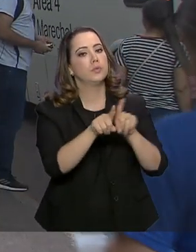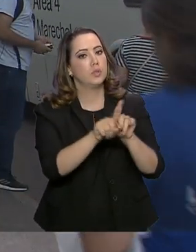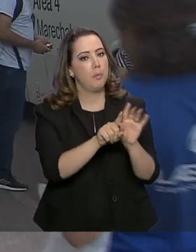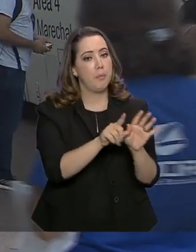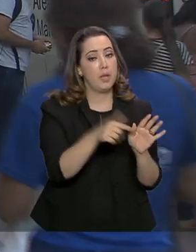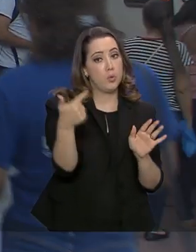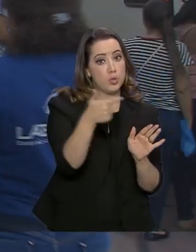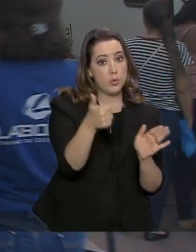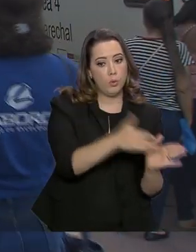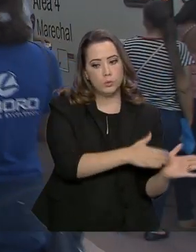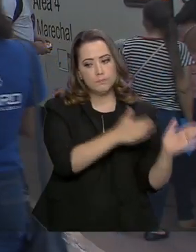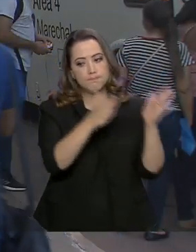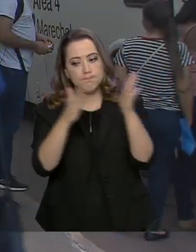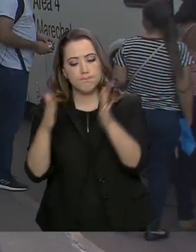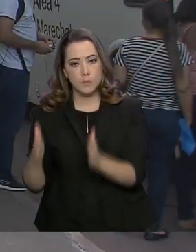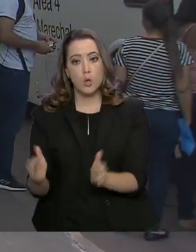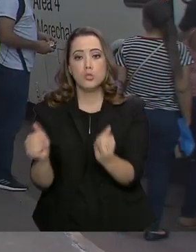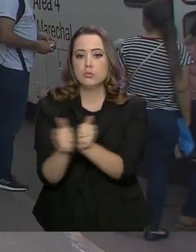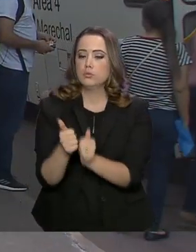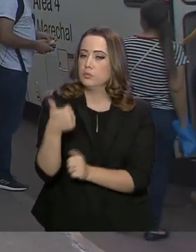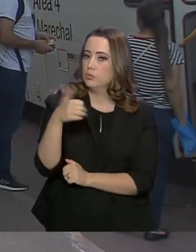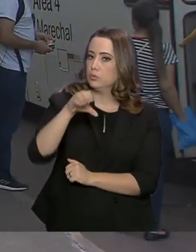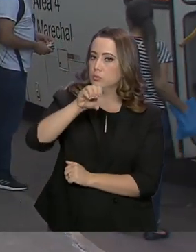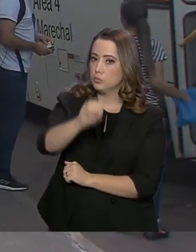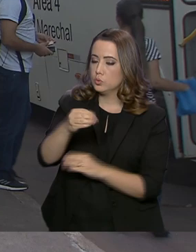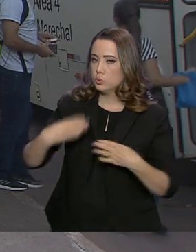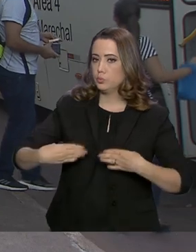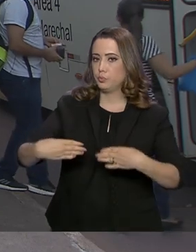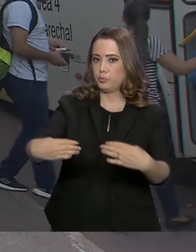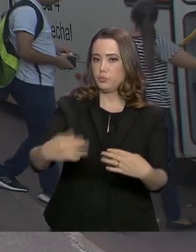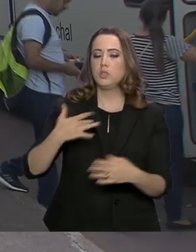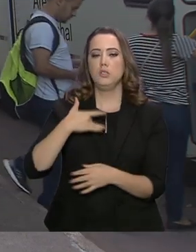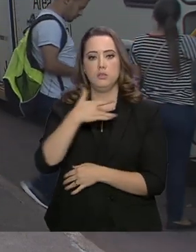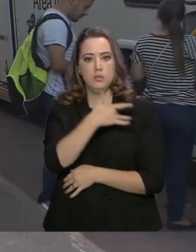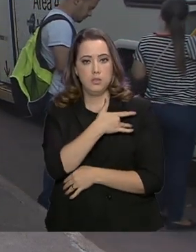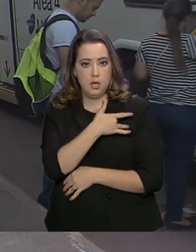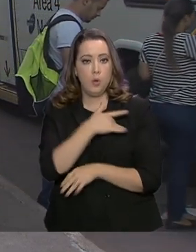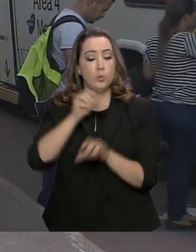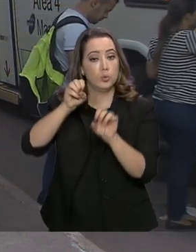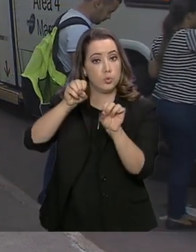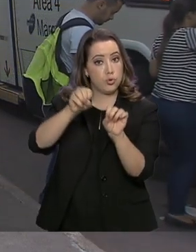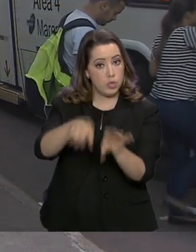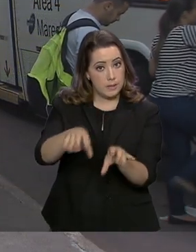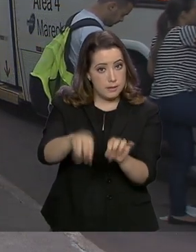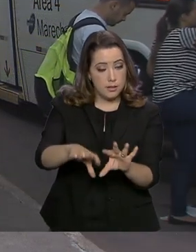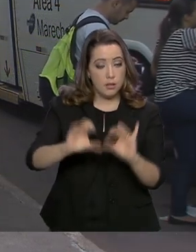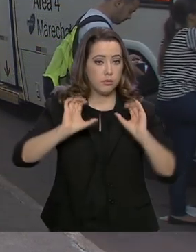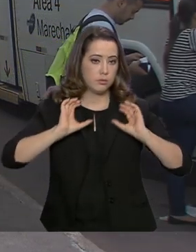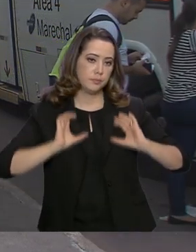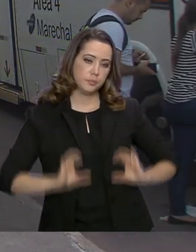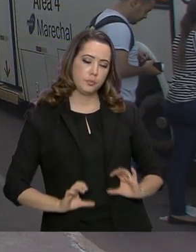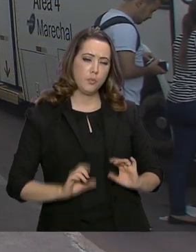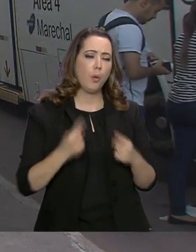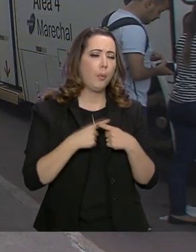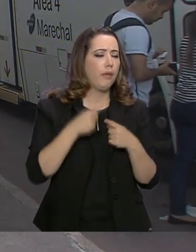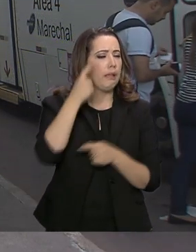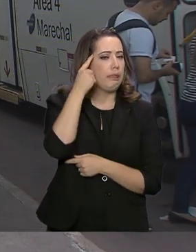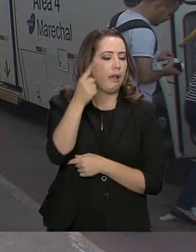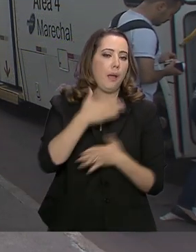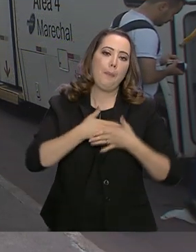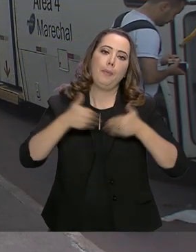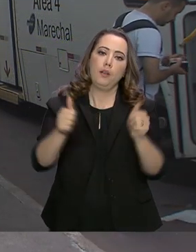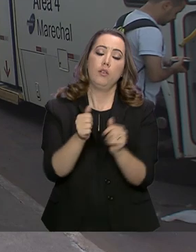etapa, que envolve dez ministérios, entre eles saúde, educação e cidadania. A ideia do governo é melhorar a realidade